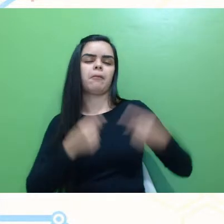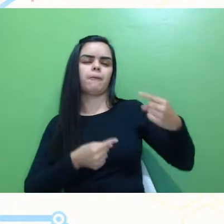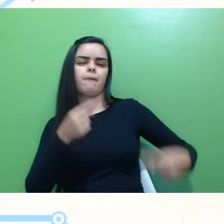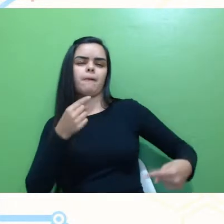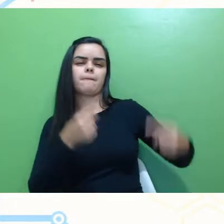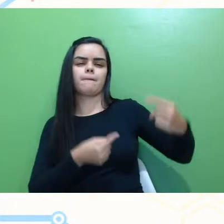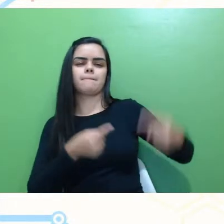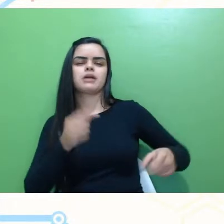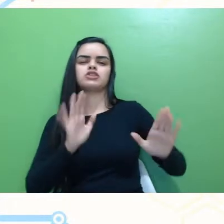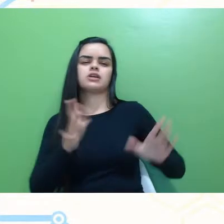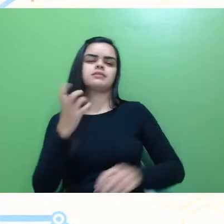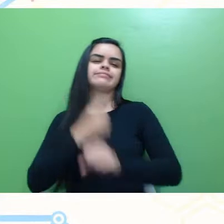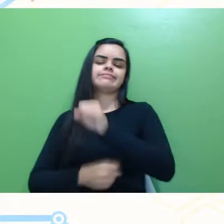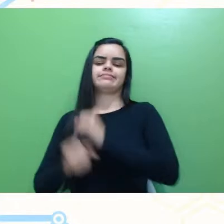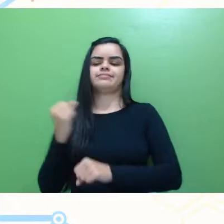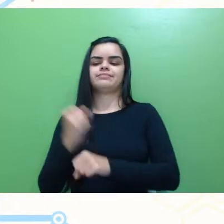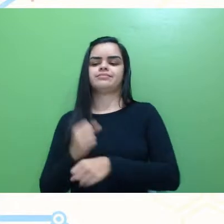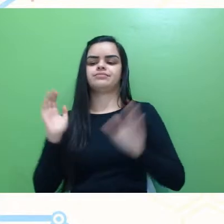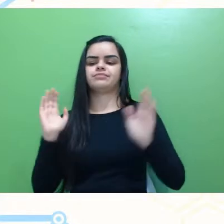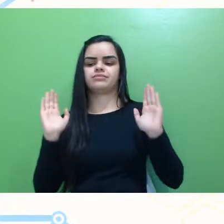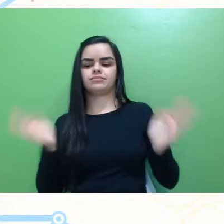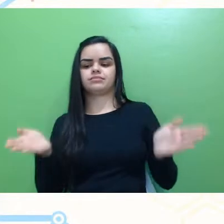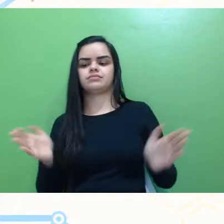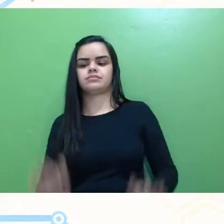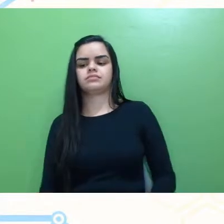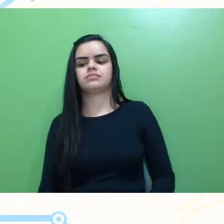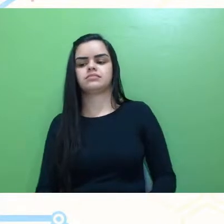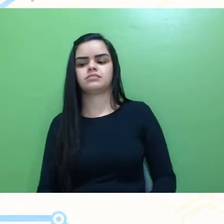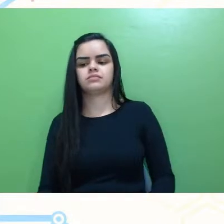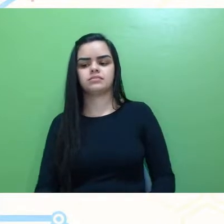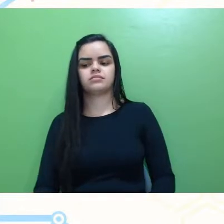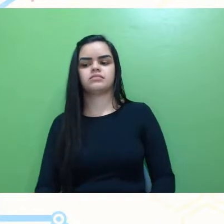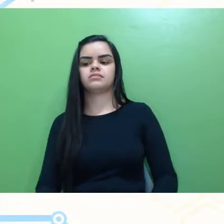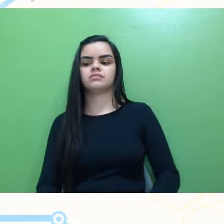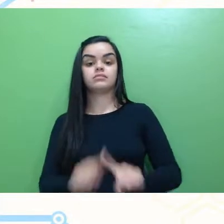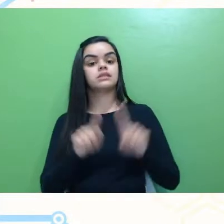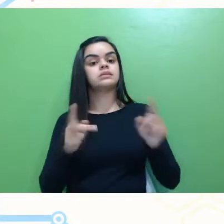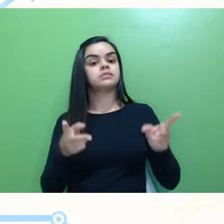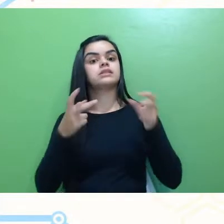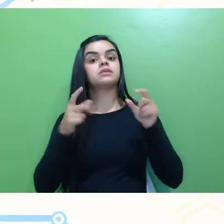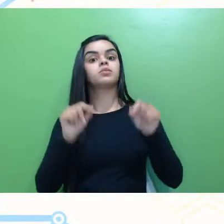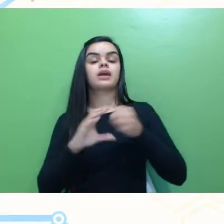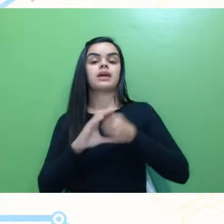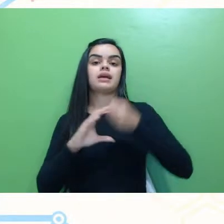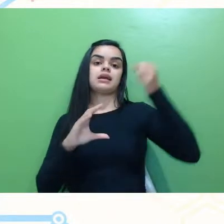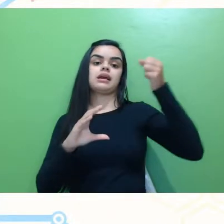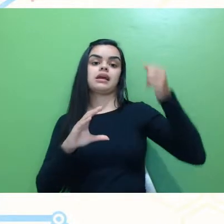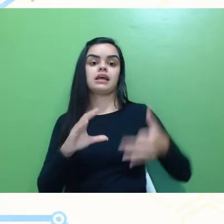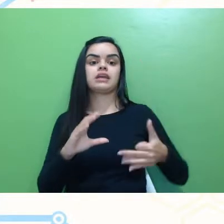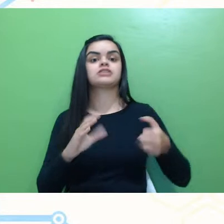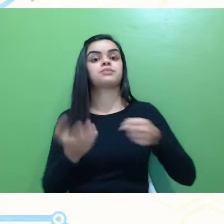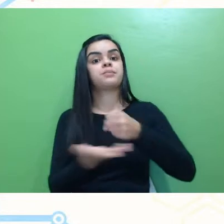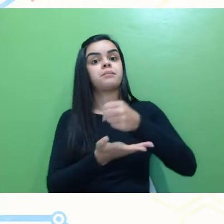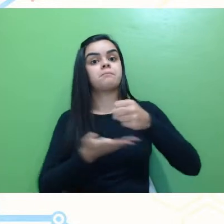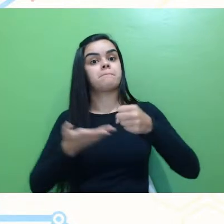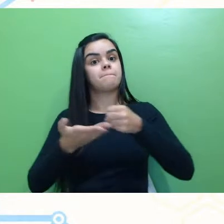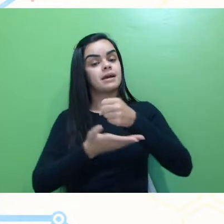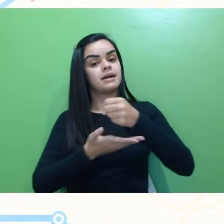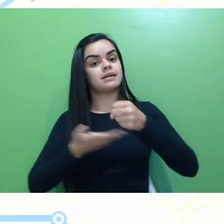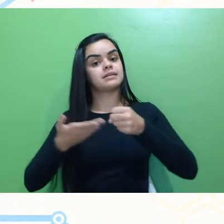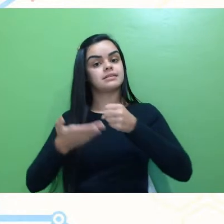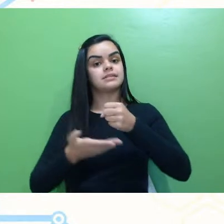já desde o ano passado, na verdade, né, mas identificamos isso como uma característica fundamental de ser